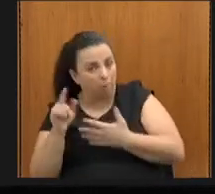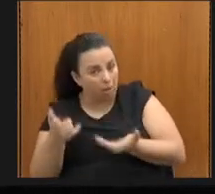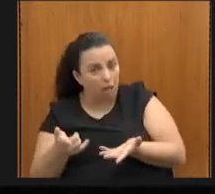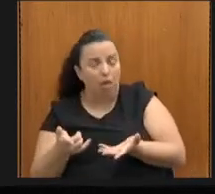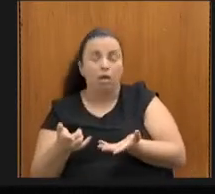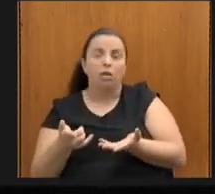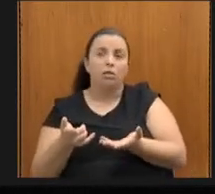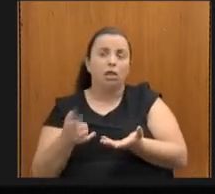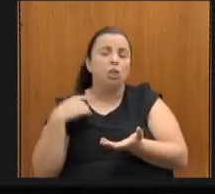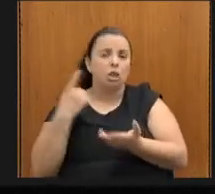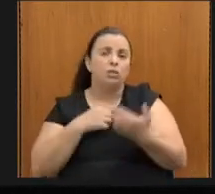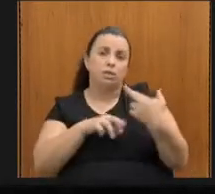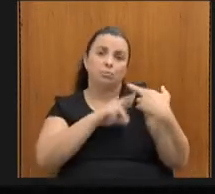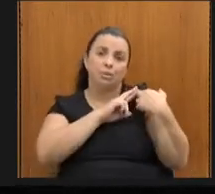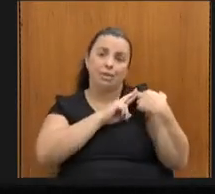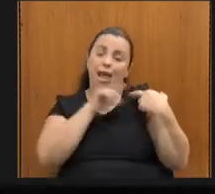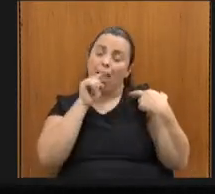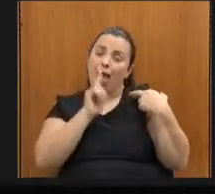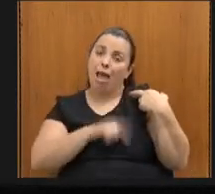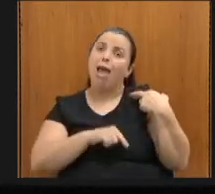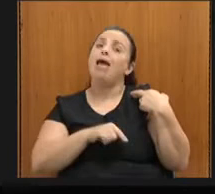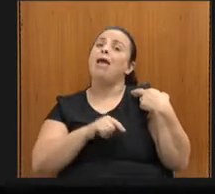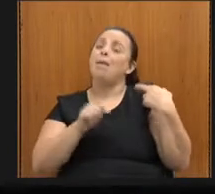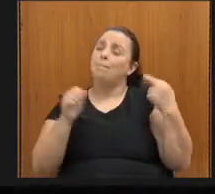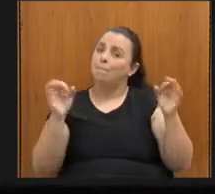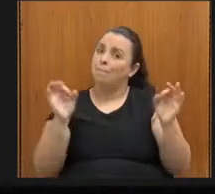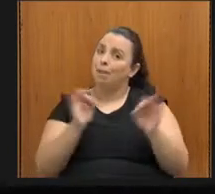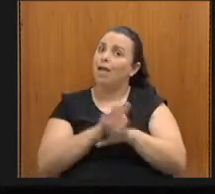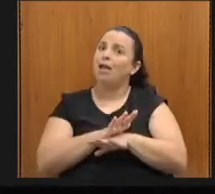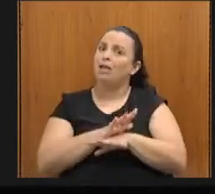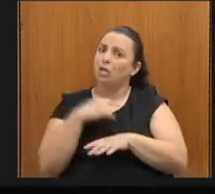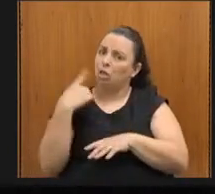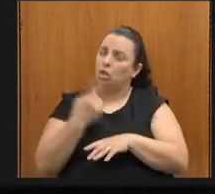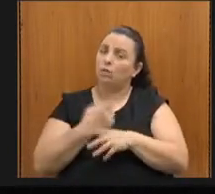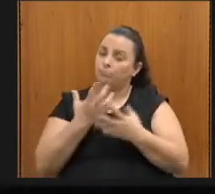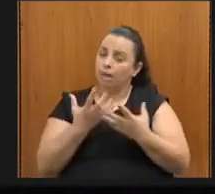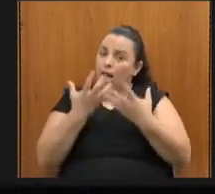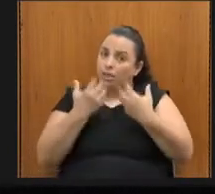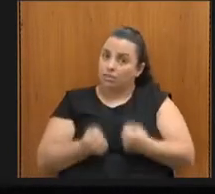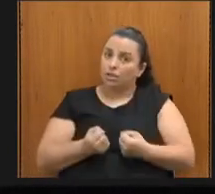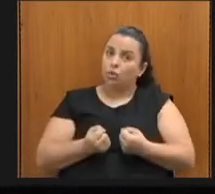a gente quando assume uma função a gente tem que exercer ela com excelência